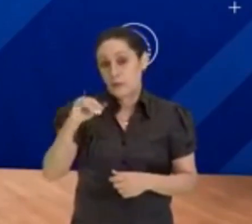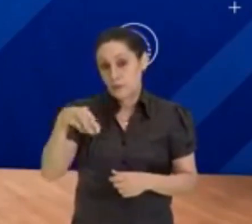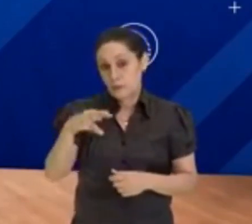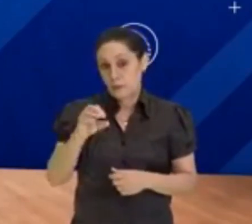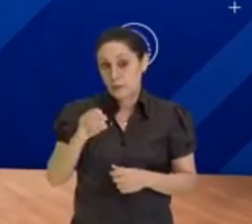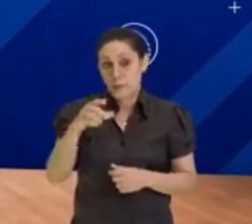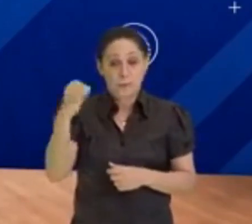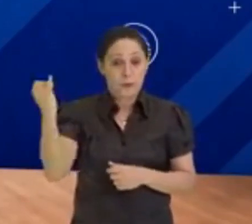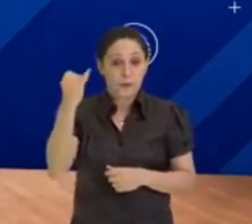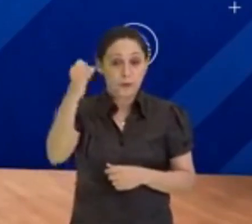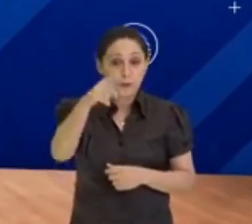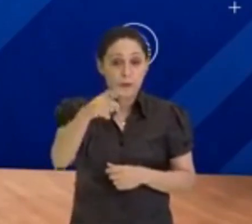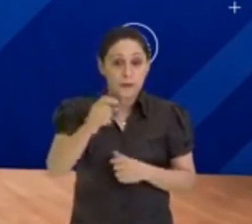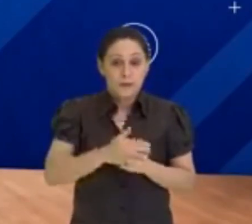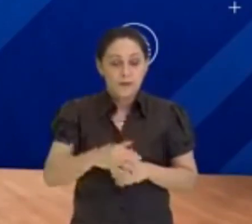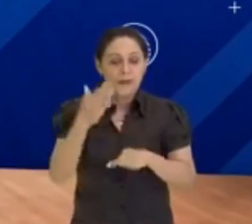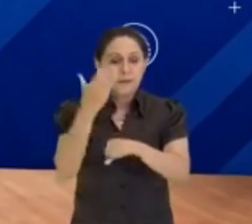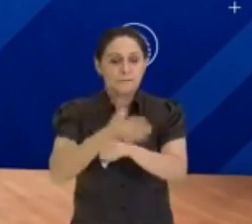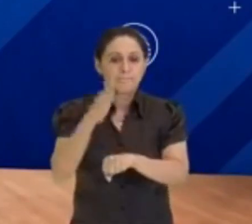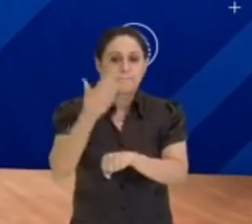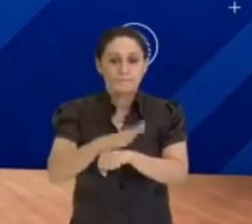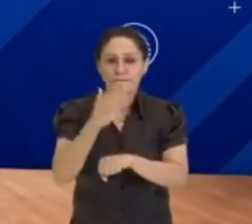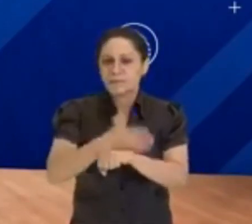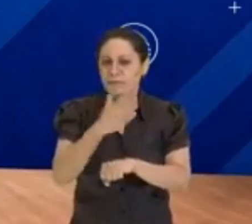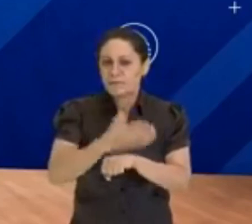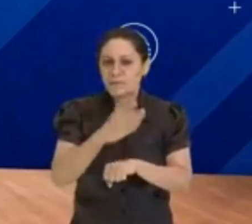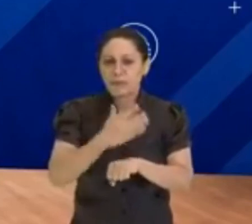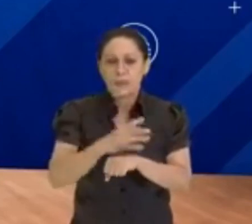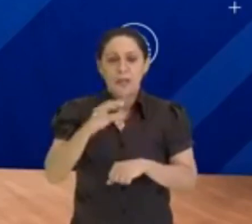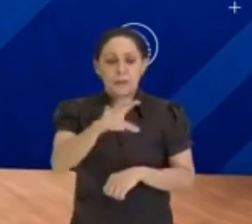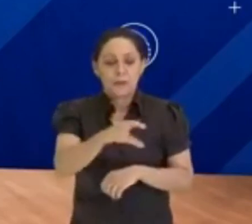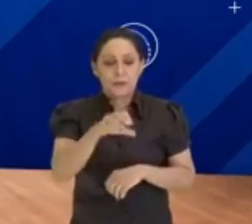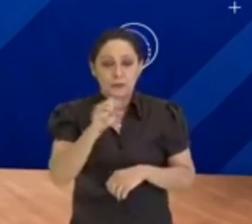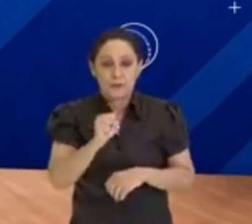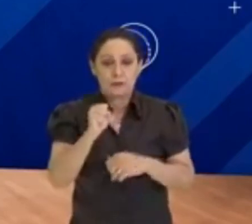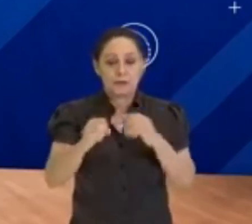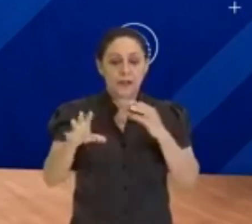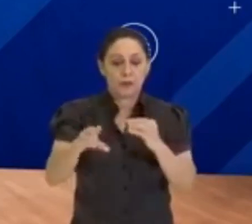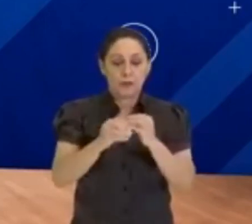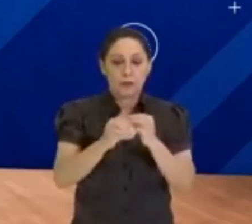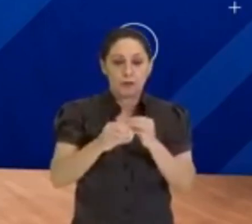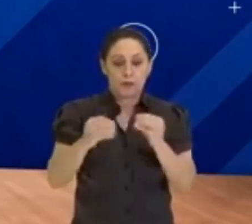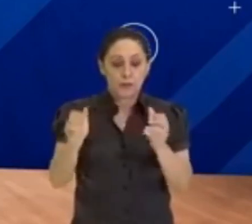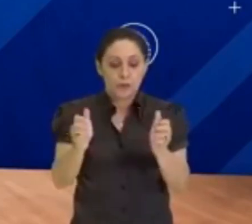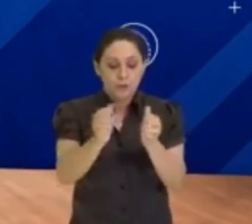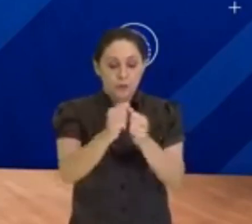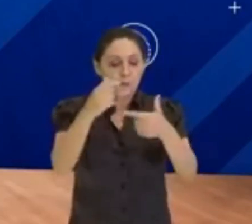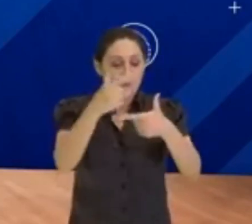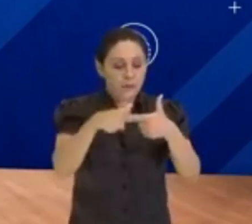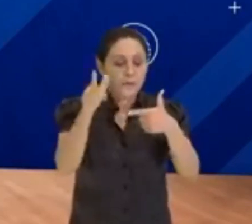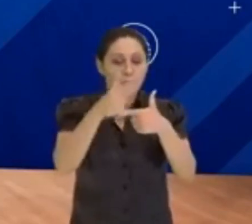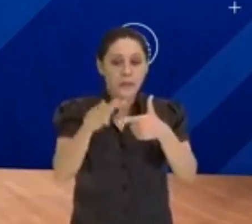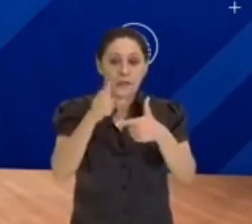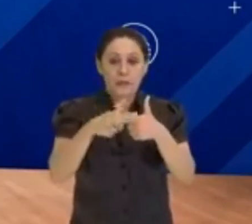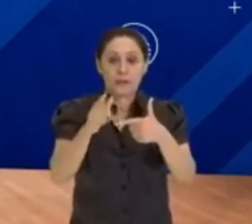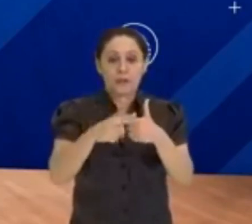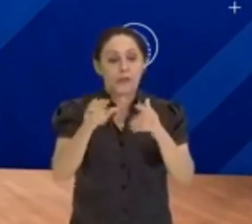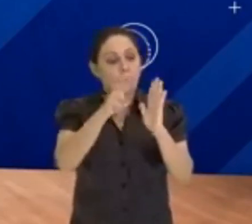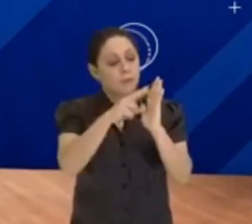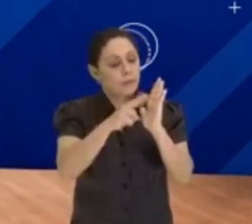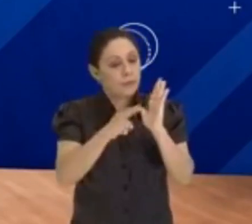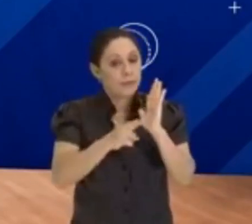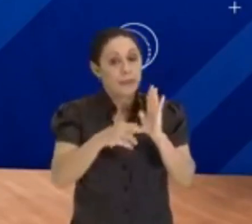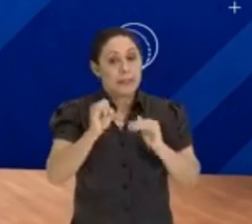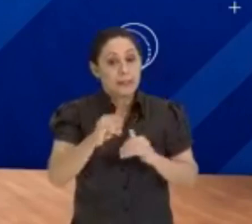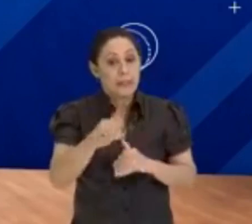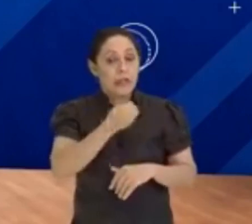sempre esteja exercitando, pegue os valores compostos e vá dividindo. Sempre com aquela regra, se é um número